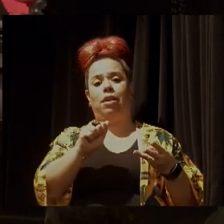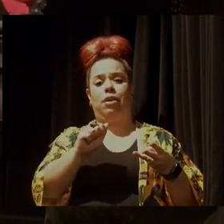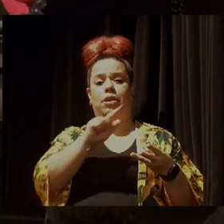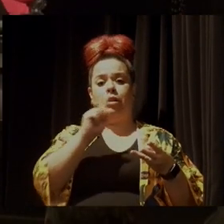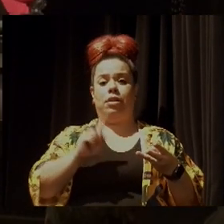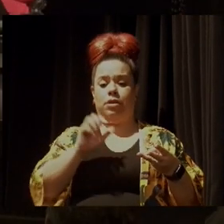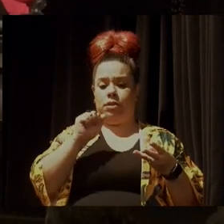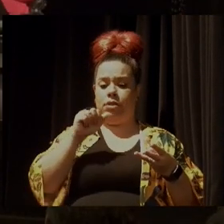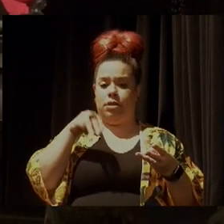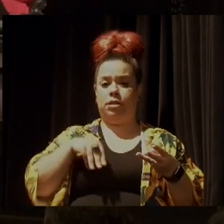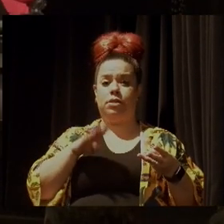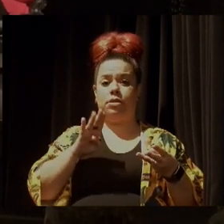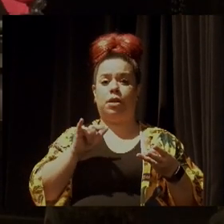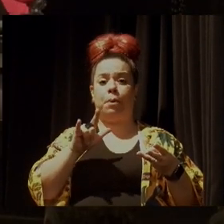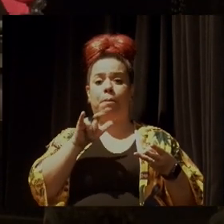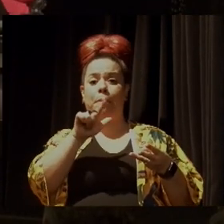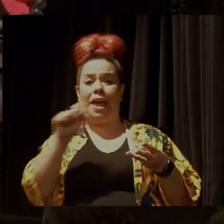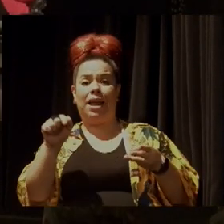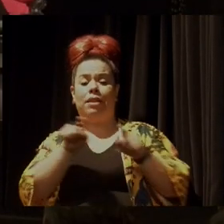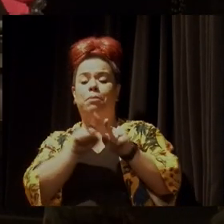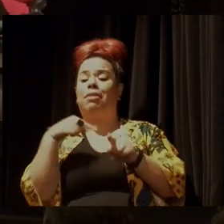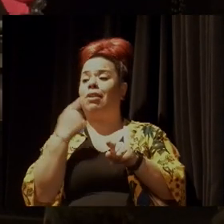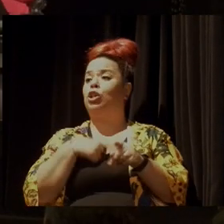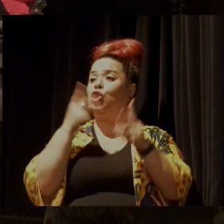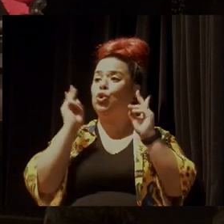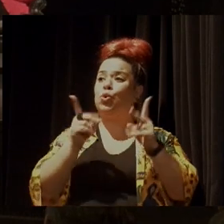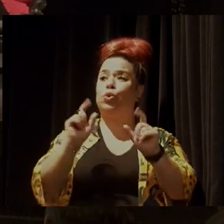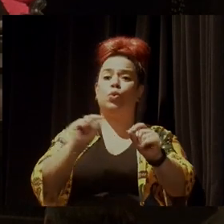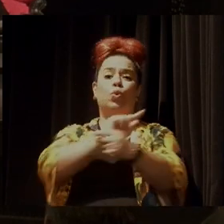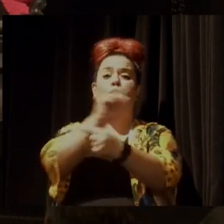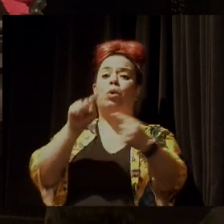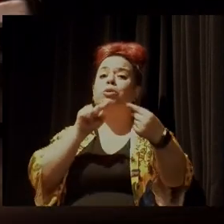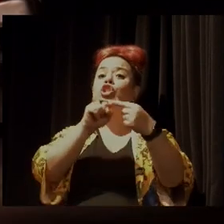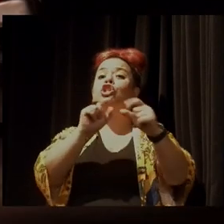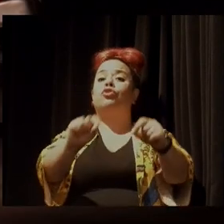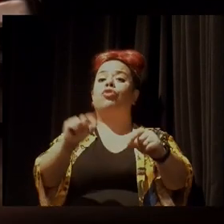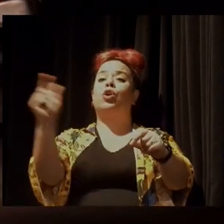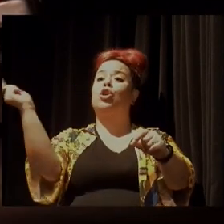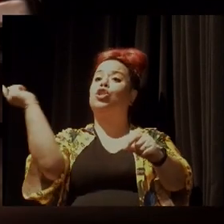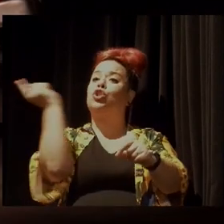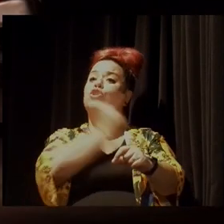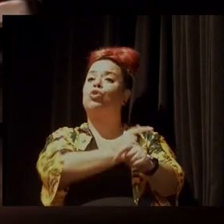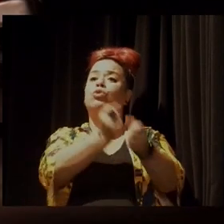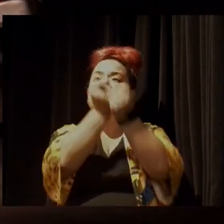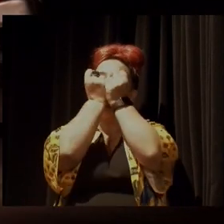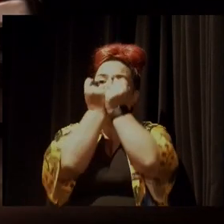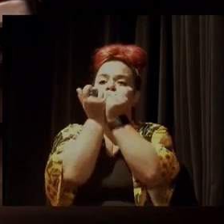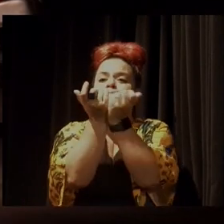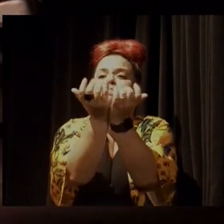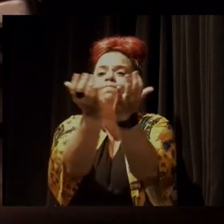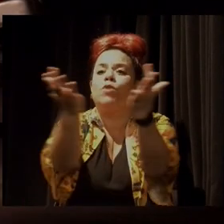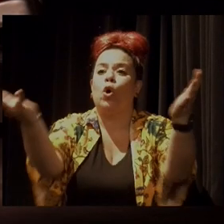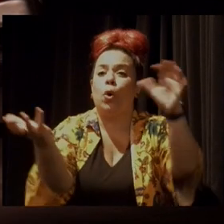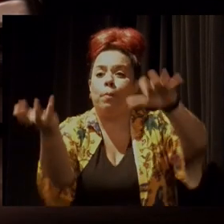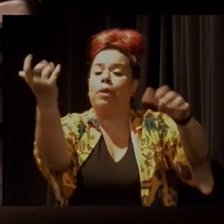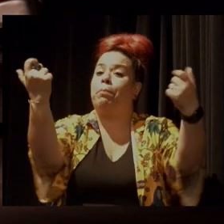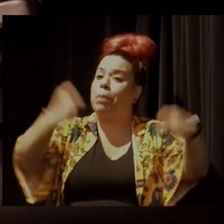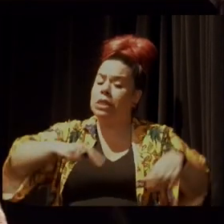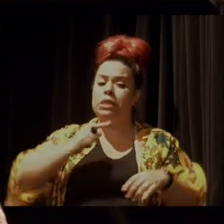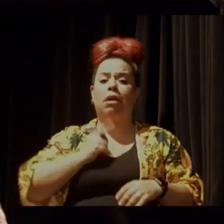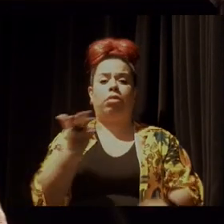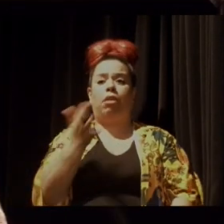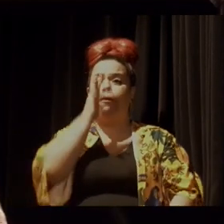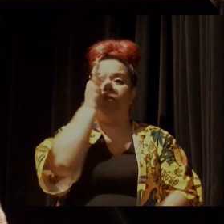continua nessa missão de florestar o parlamento. Vamos